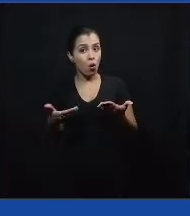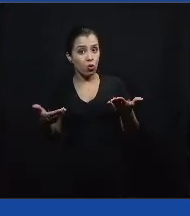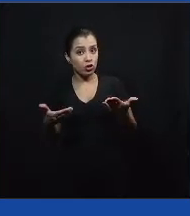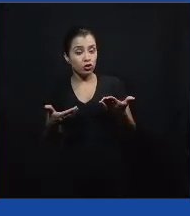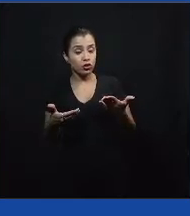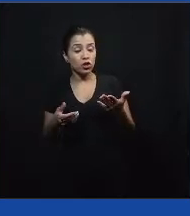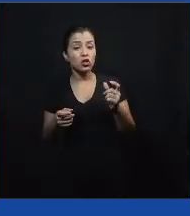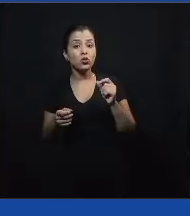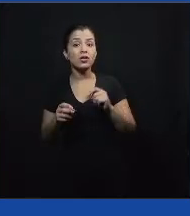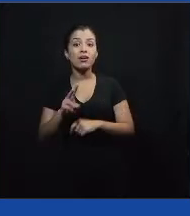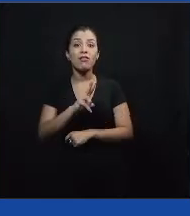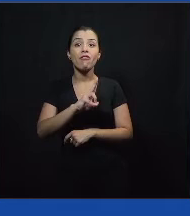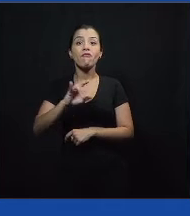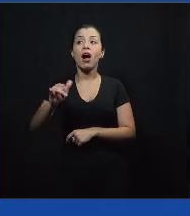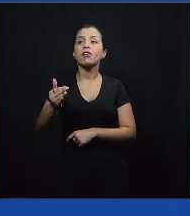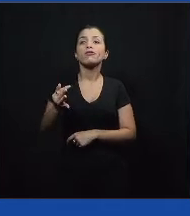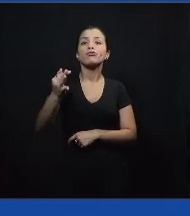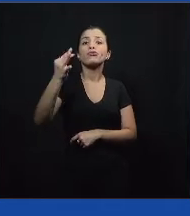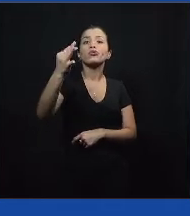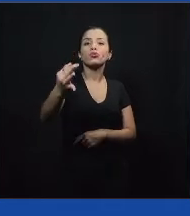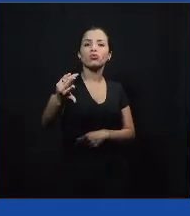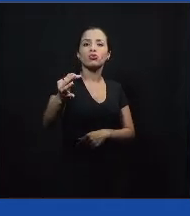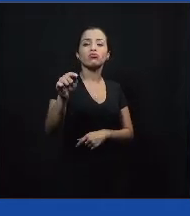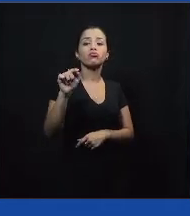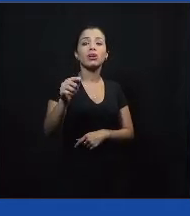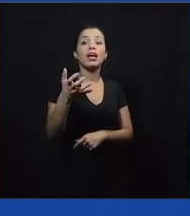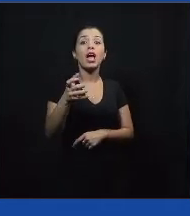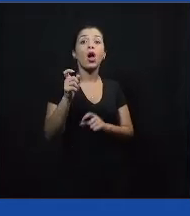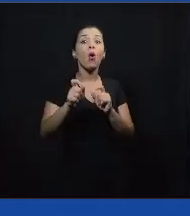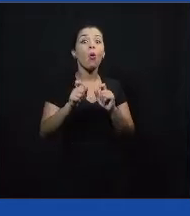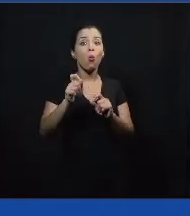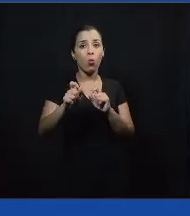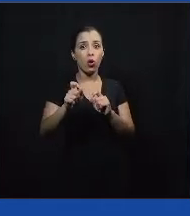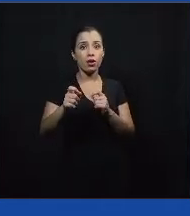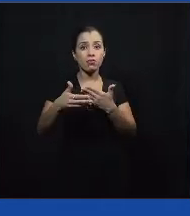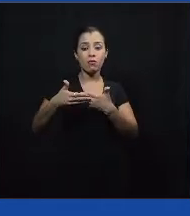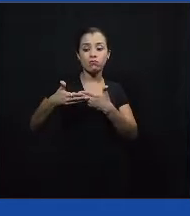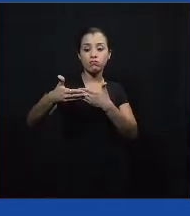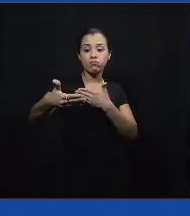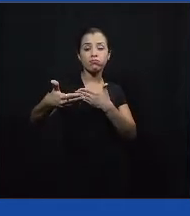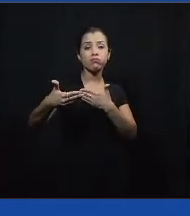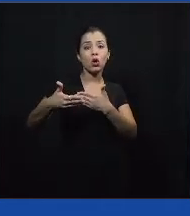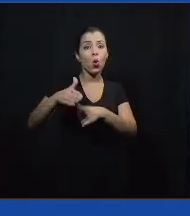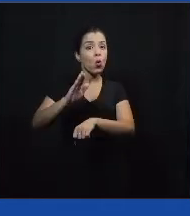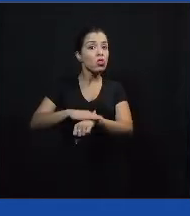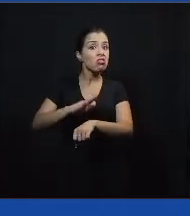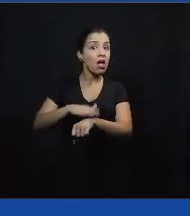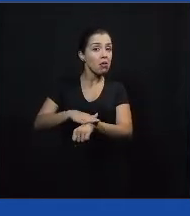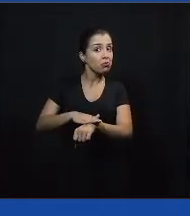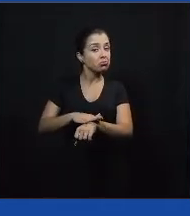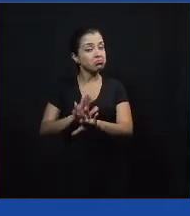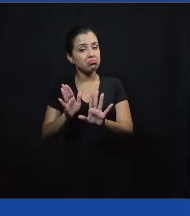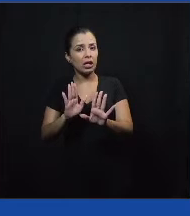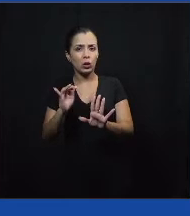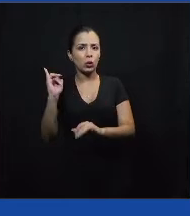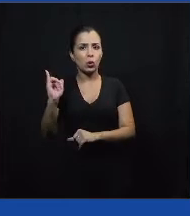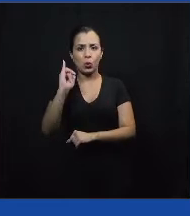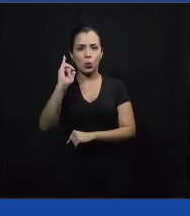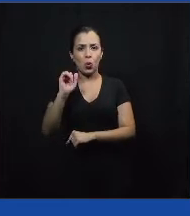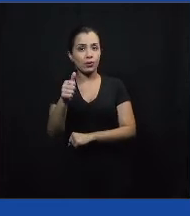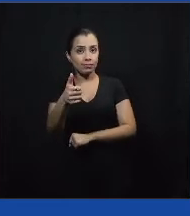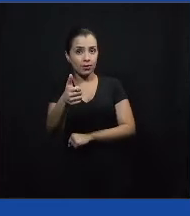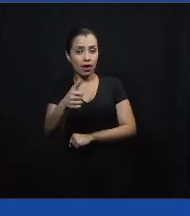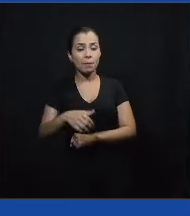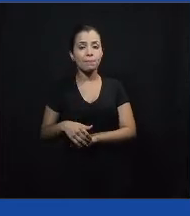que a gente quer chegar no futuro, tá? e o tempo aqui que vai levar não importa muito, né. Depois, com isso, a gente